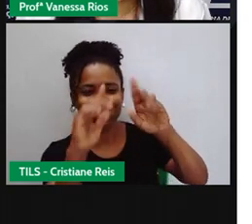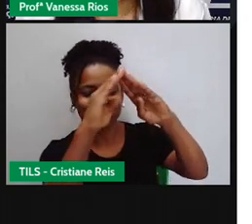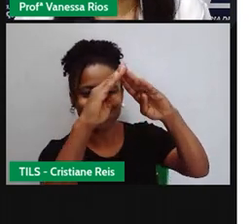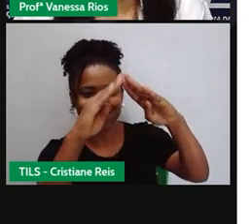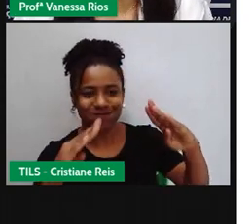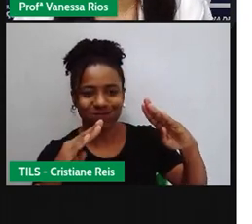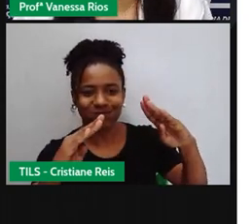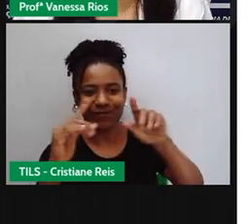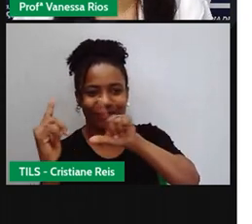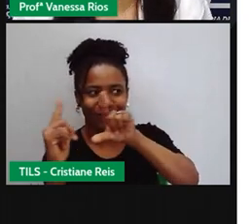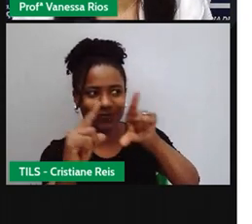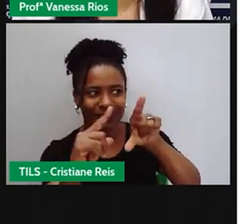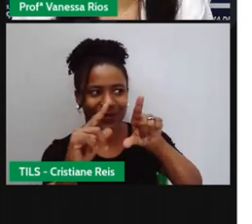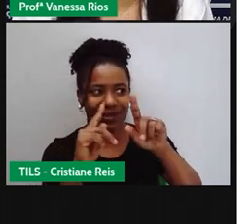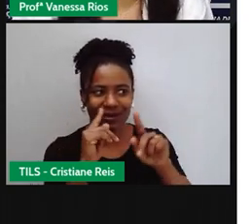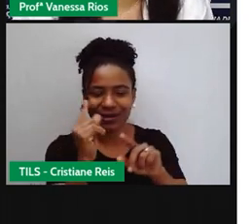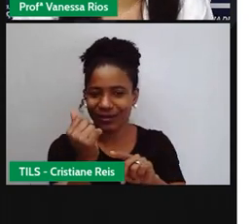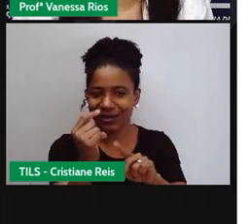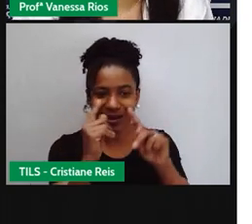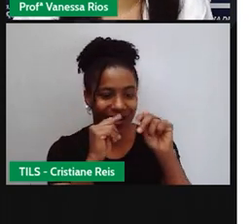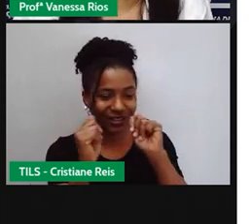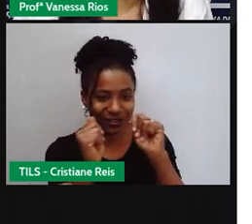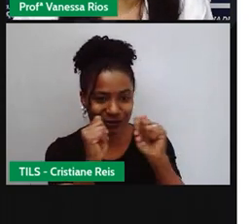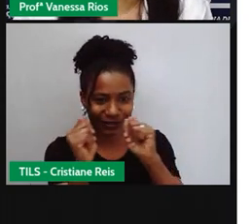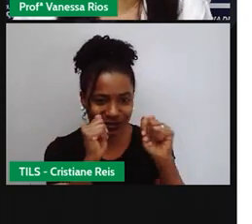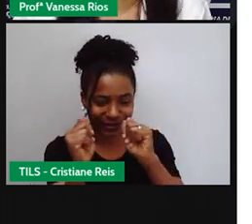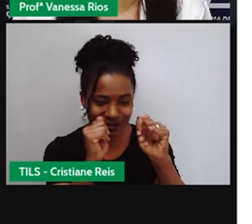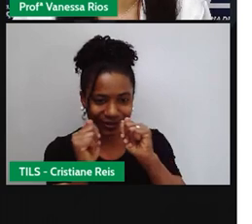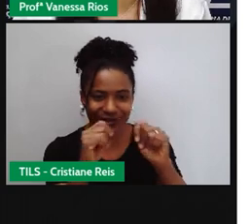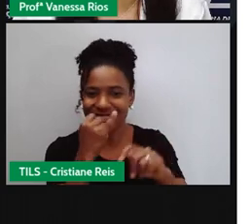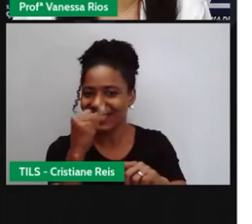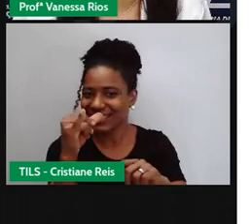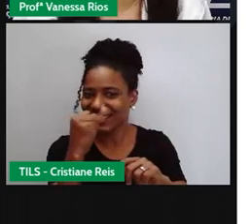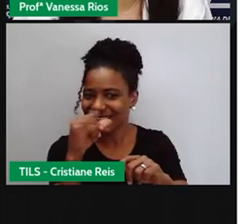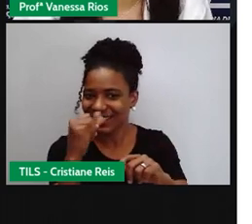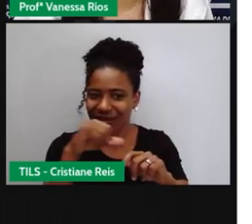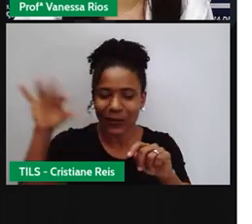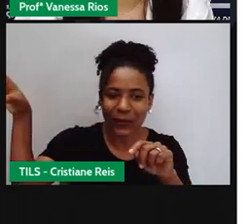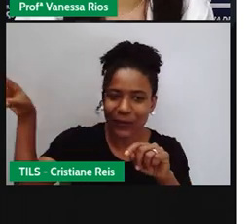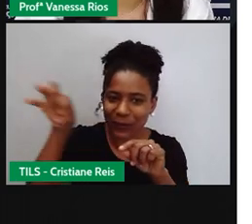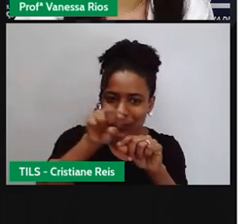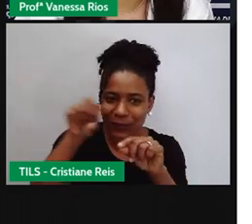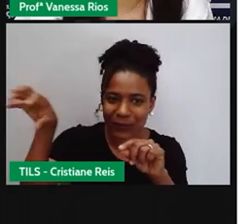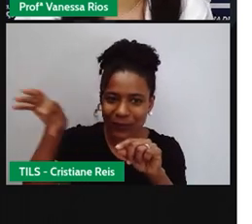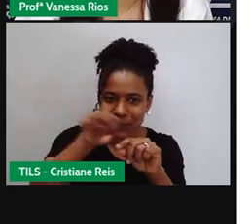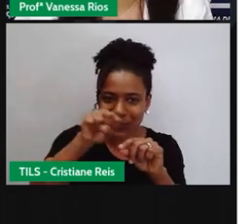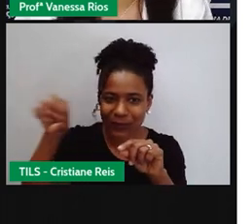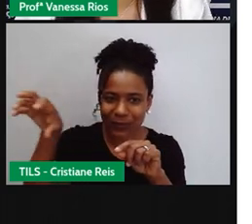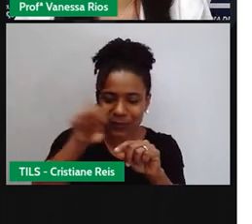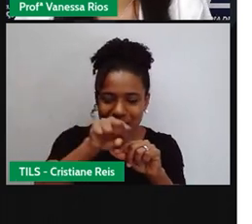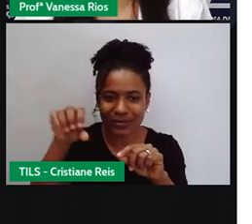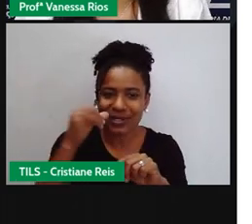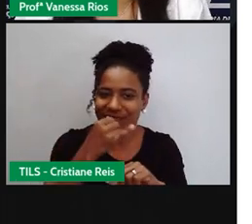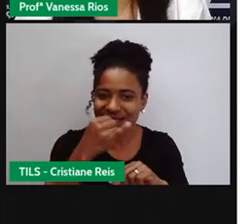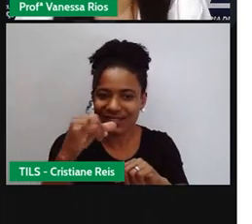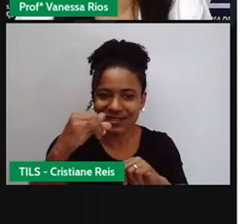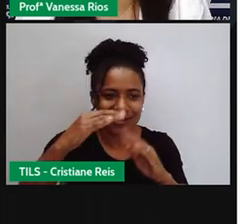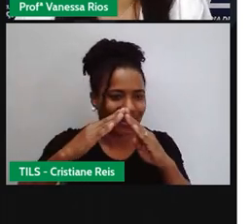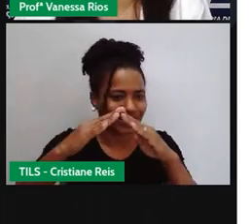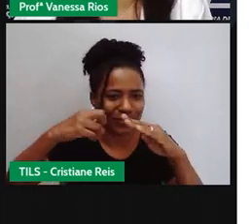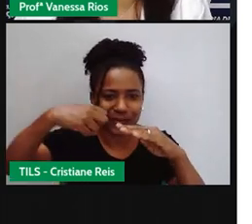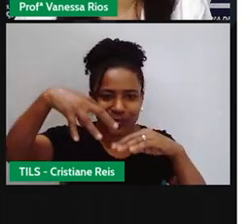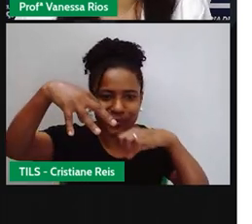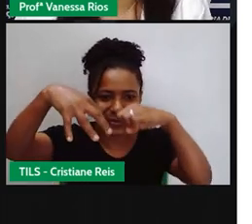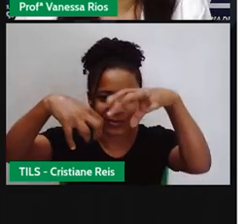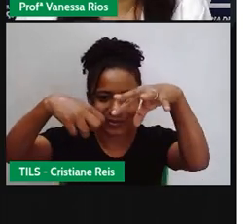telhado e aí, captando a energia do sol, né, transformando essa energia solar em energia elétrica, se possa